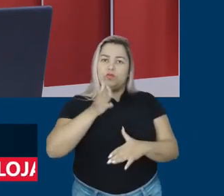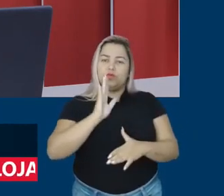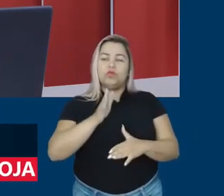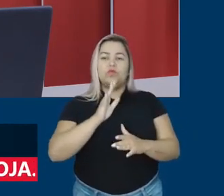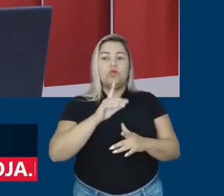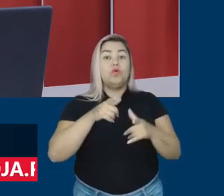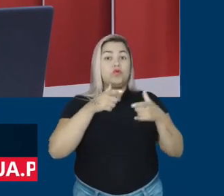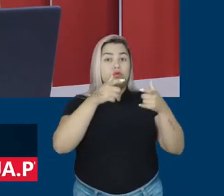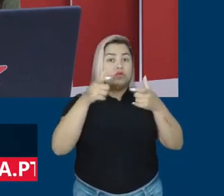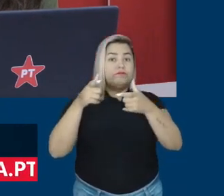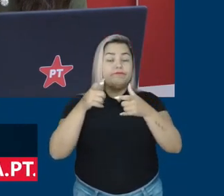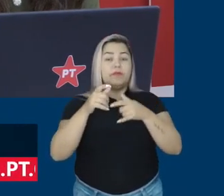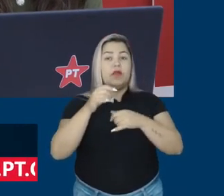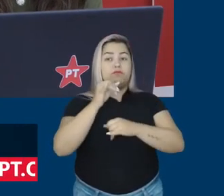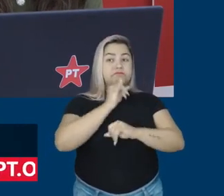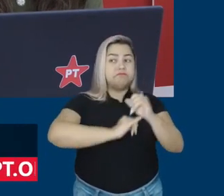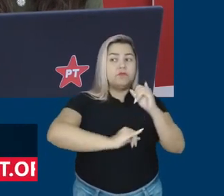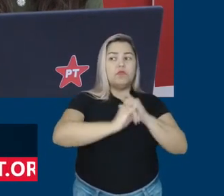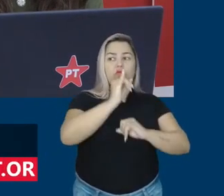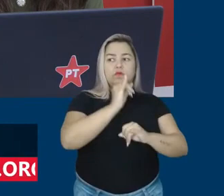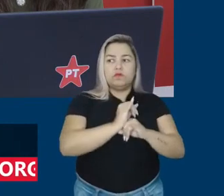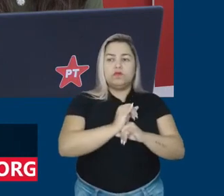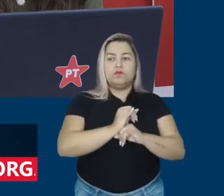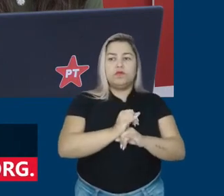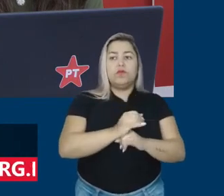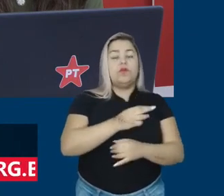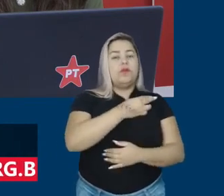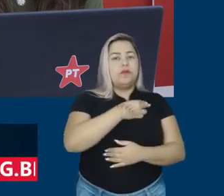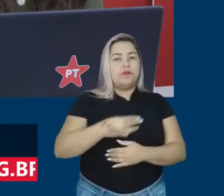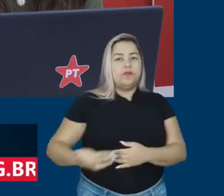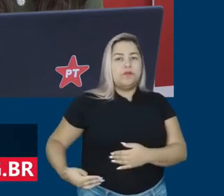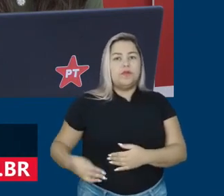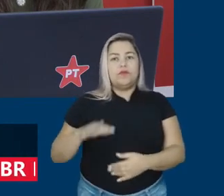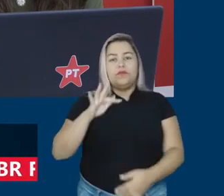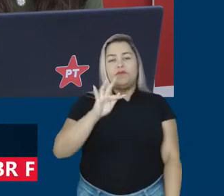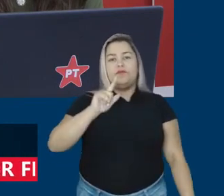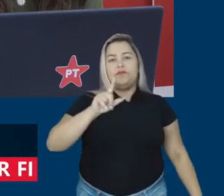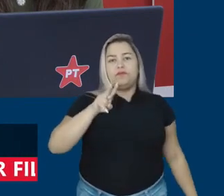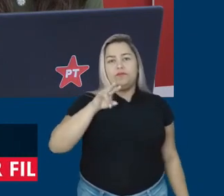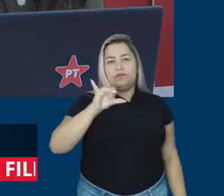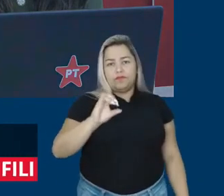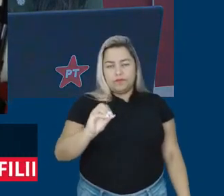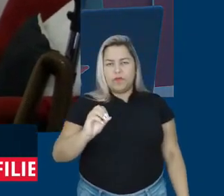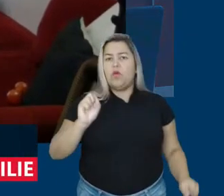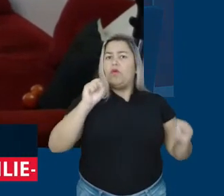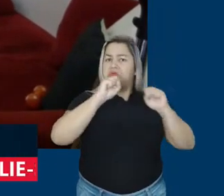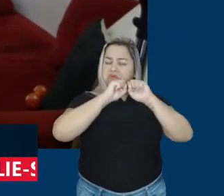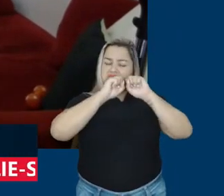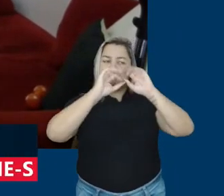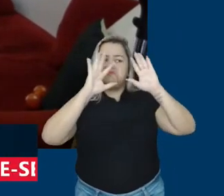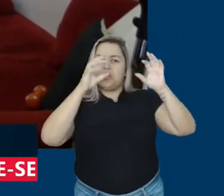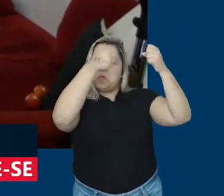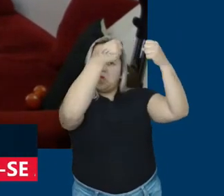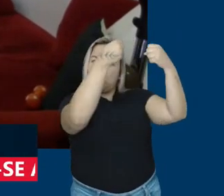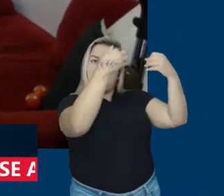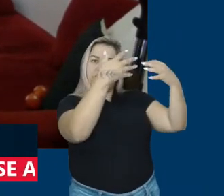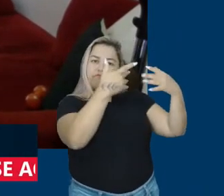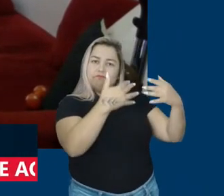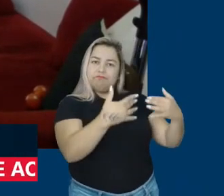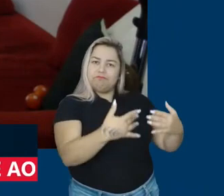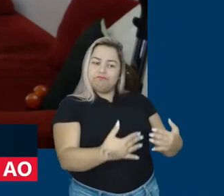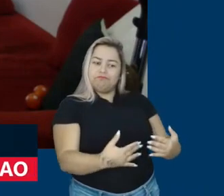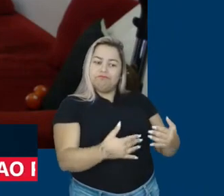né? É exatamente isso, Amanda. O ministro Flávio Dino da Justiça foi muito claro ontem quando ele explicou que